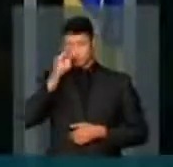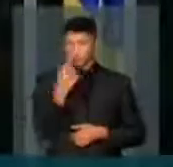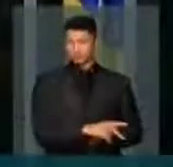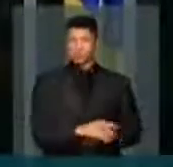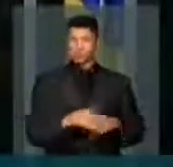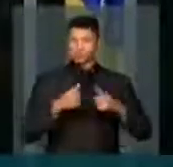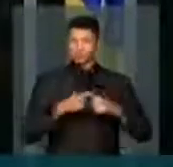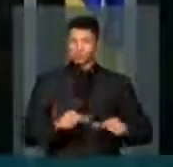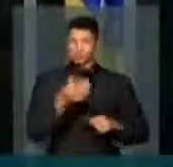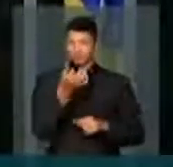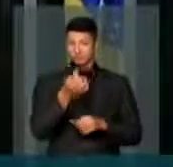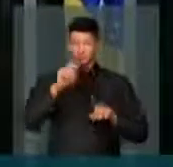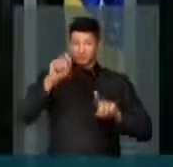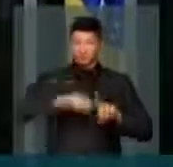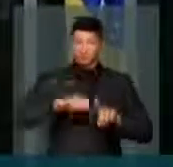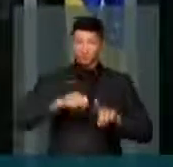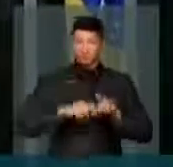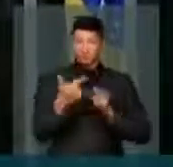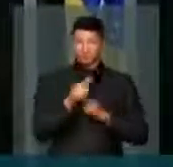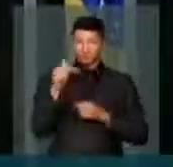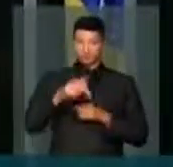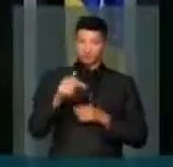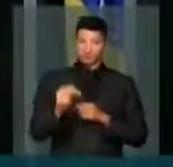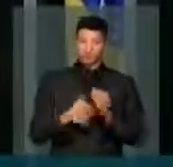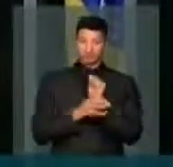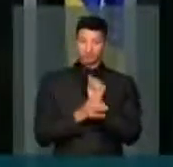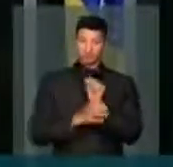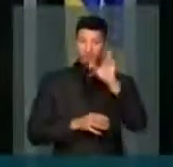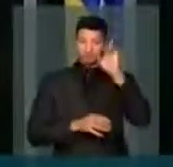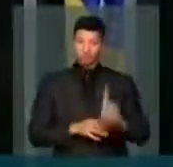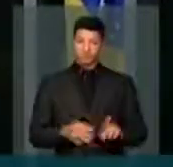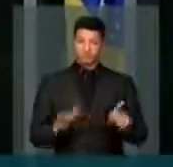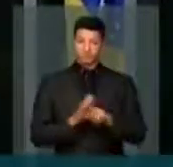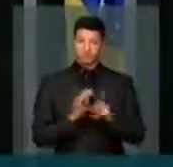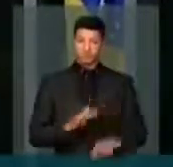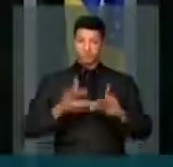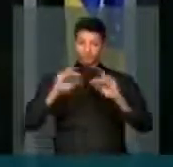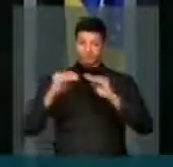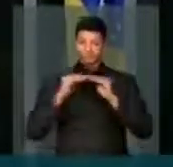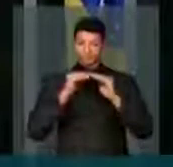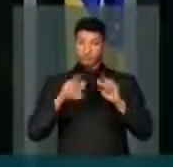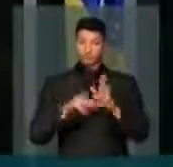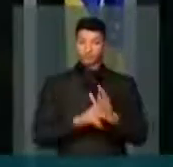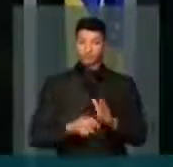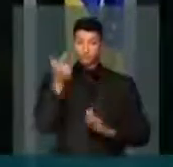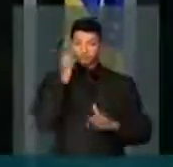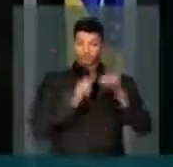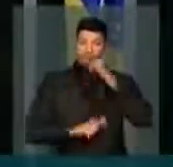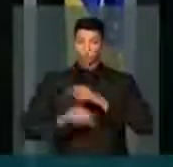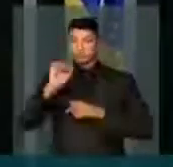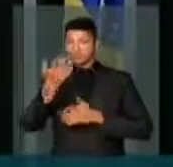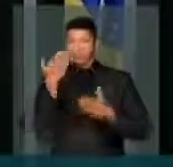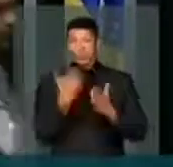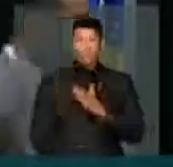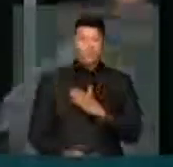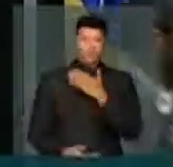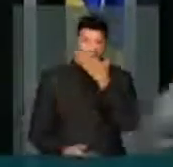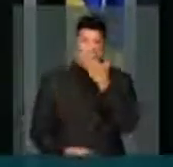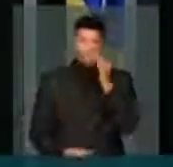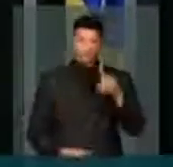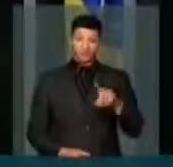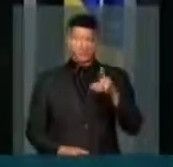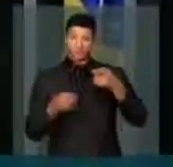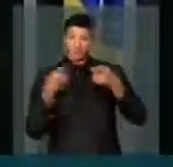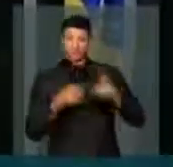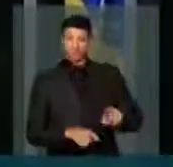eles ficarem seis meses sem virem aqui garantir o direito democrático de ganhar ou perder. E esse